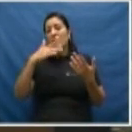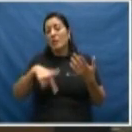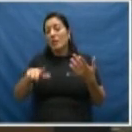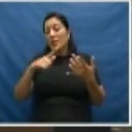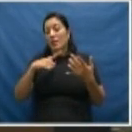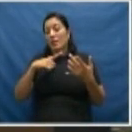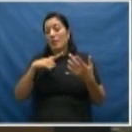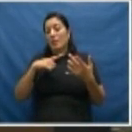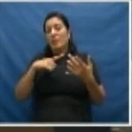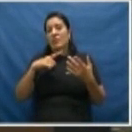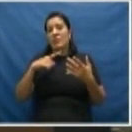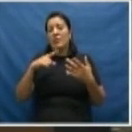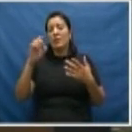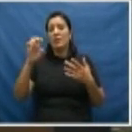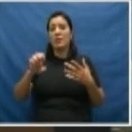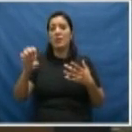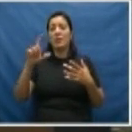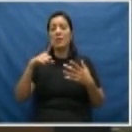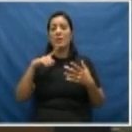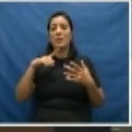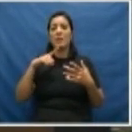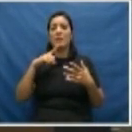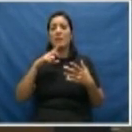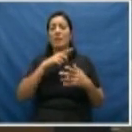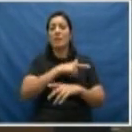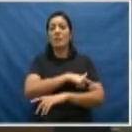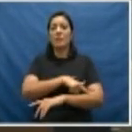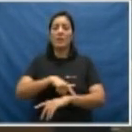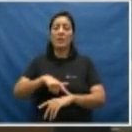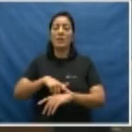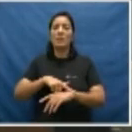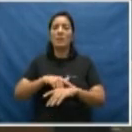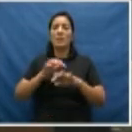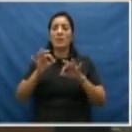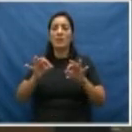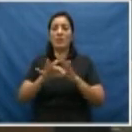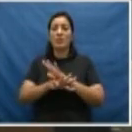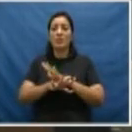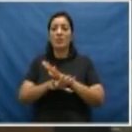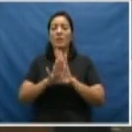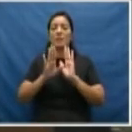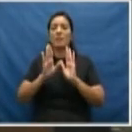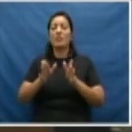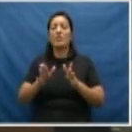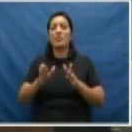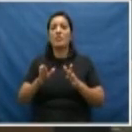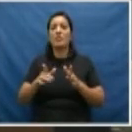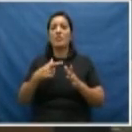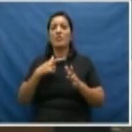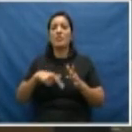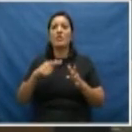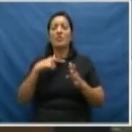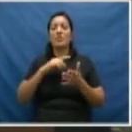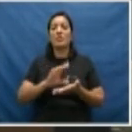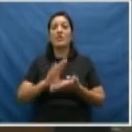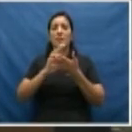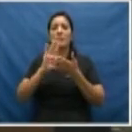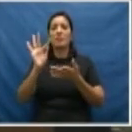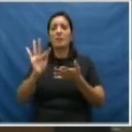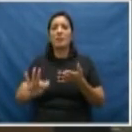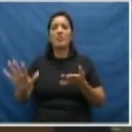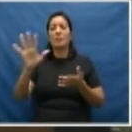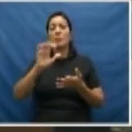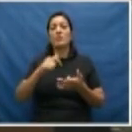do Estado que respeitam e definem, que já estavam definidas na nossa Constituição Federal.